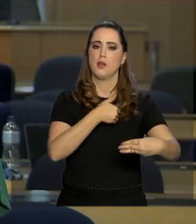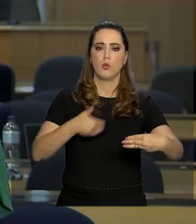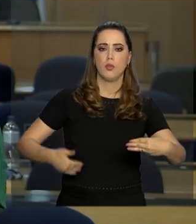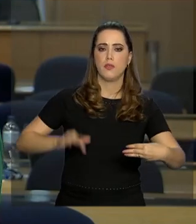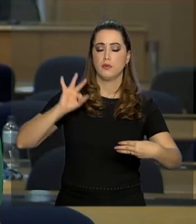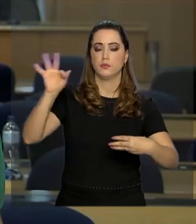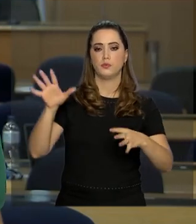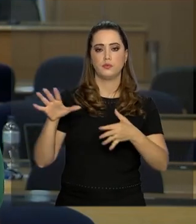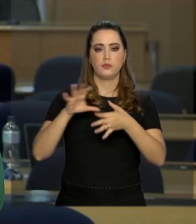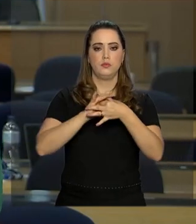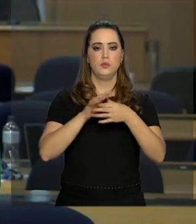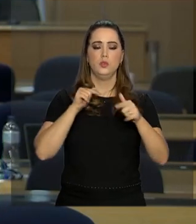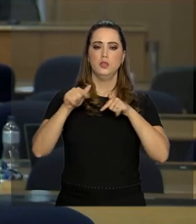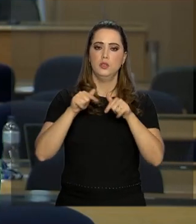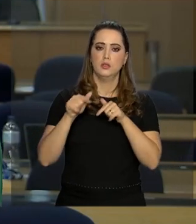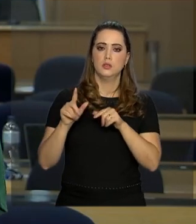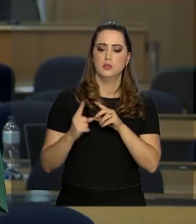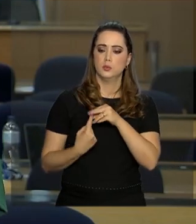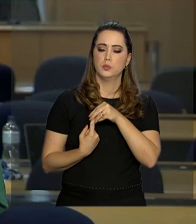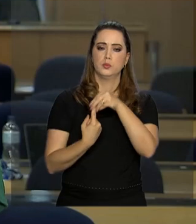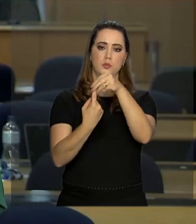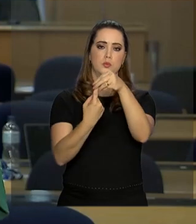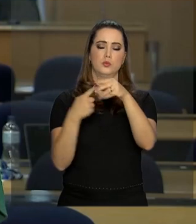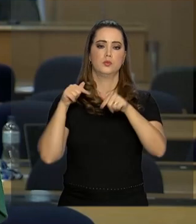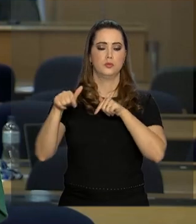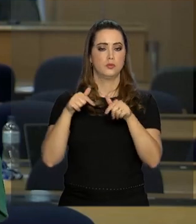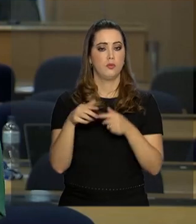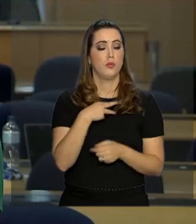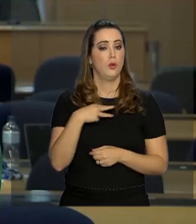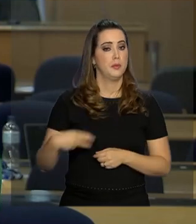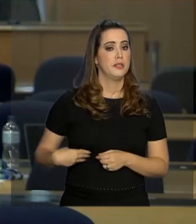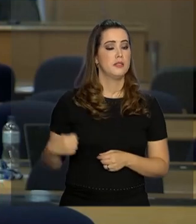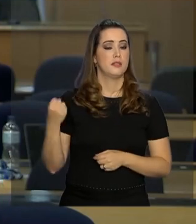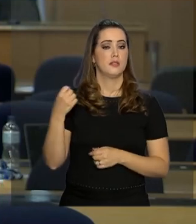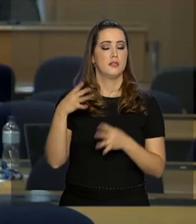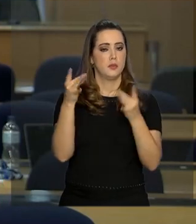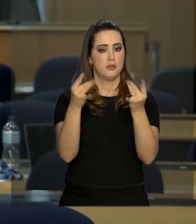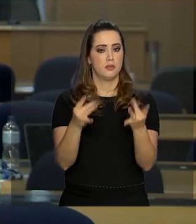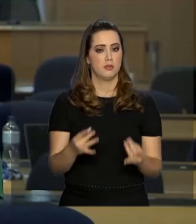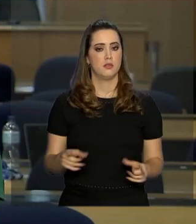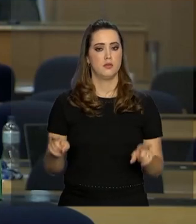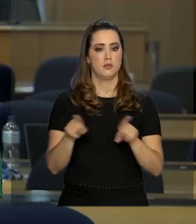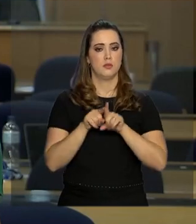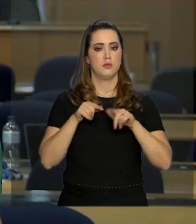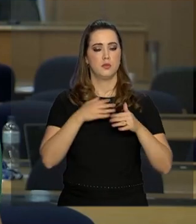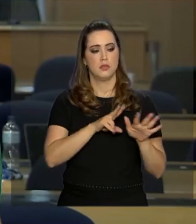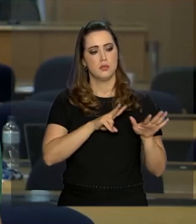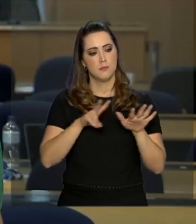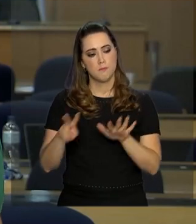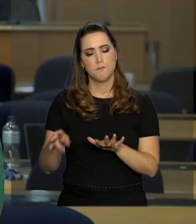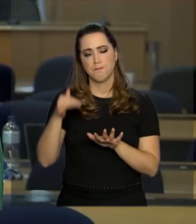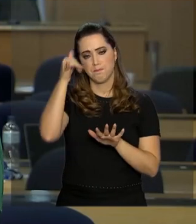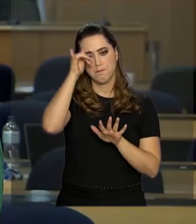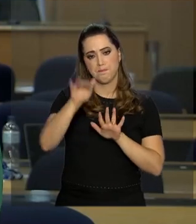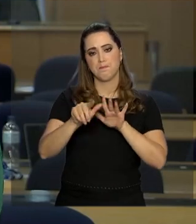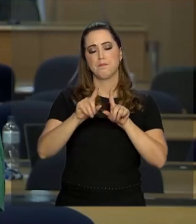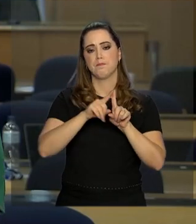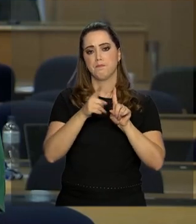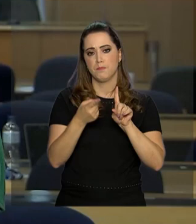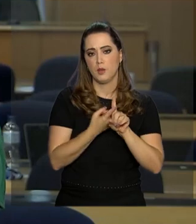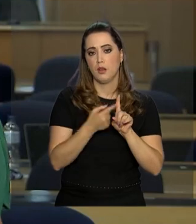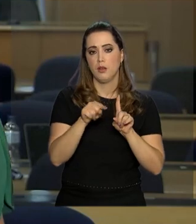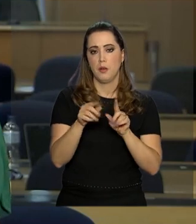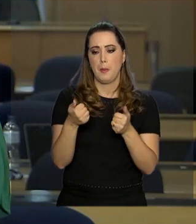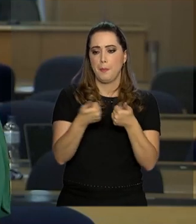essas ações sejam uniformizadas A ministra destacou ainda o fato dessa semana de prevenção ser realizada